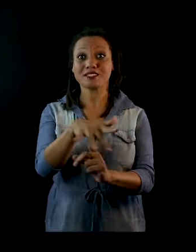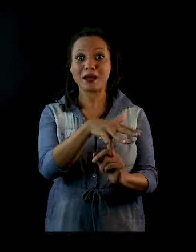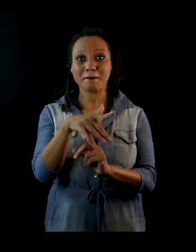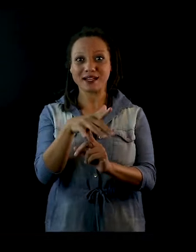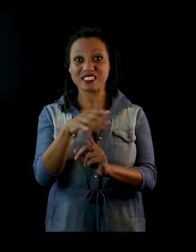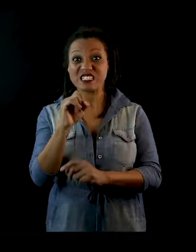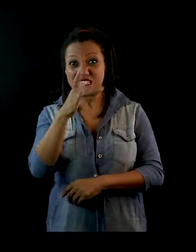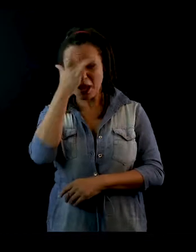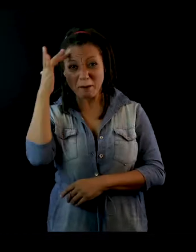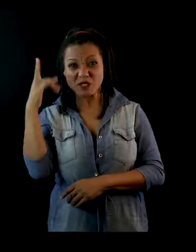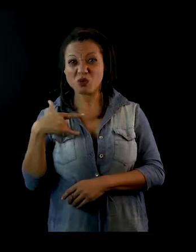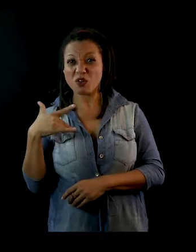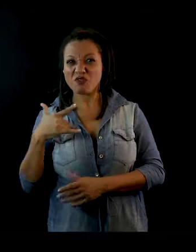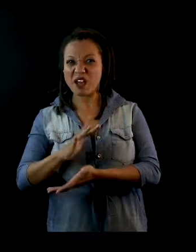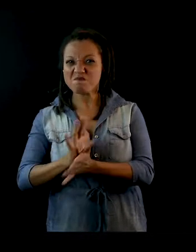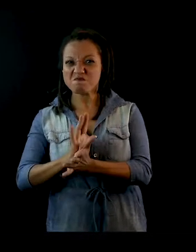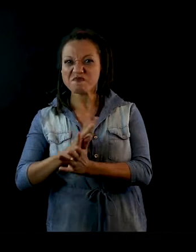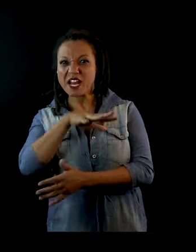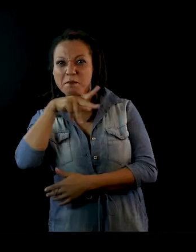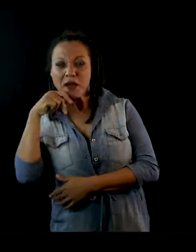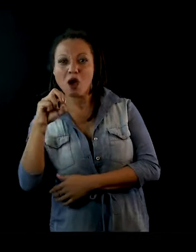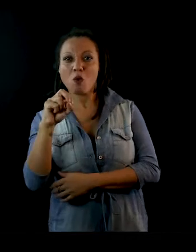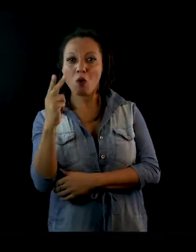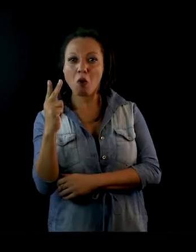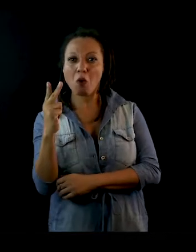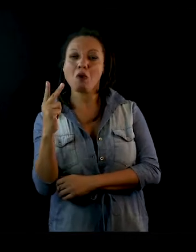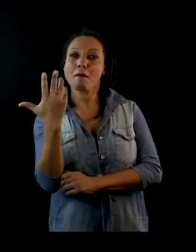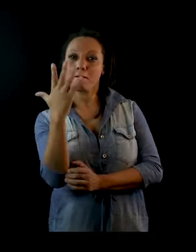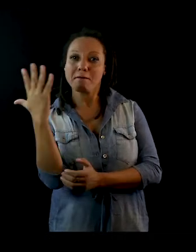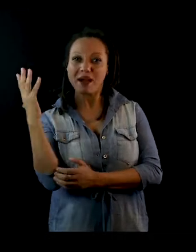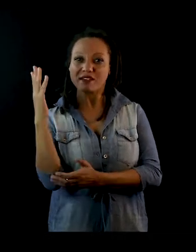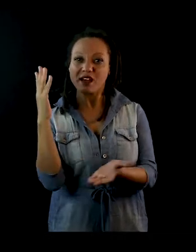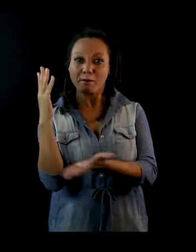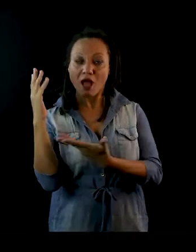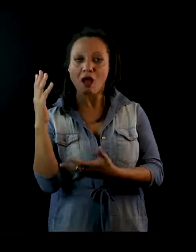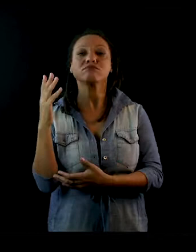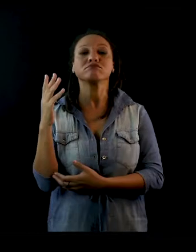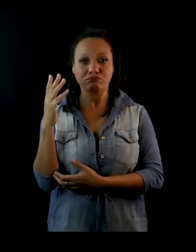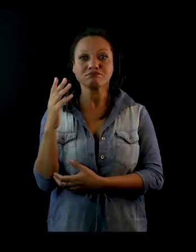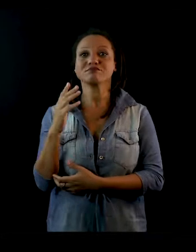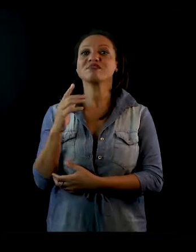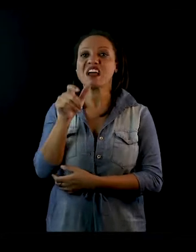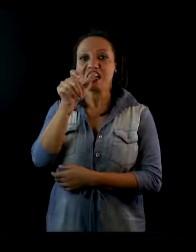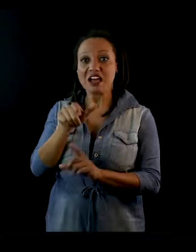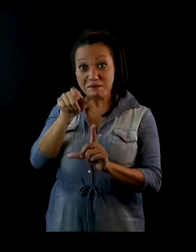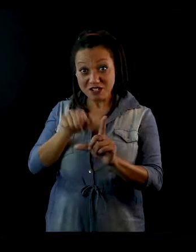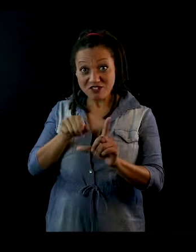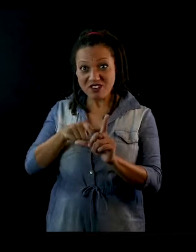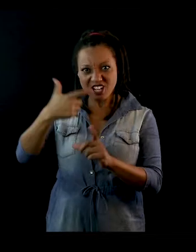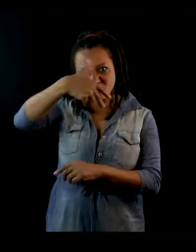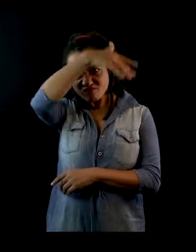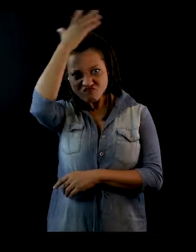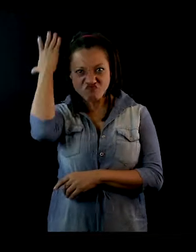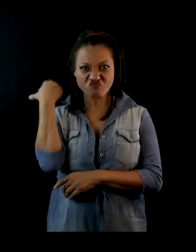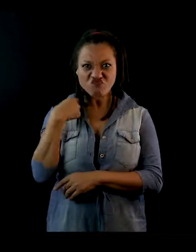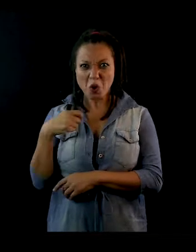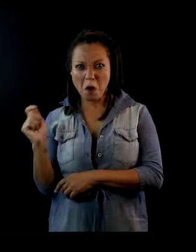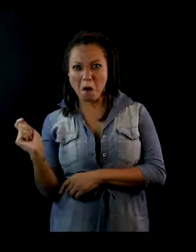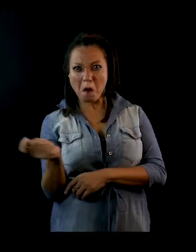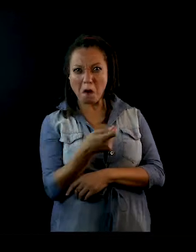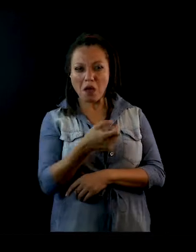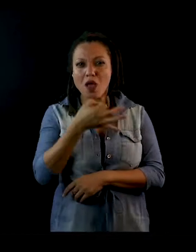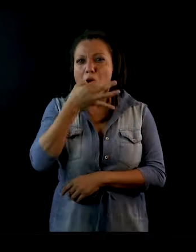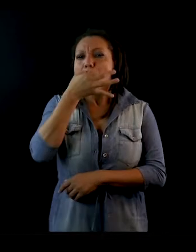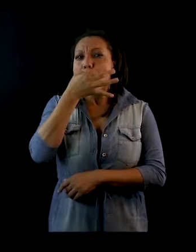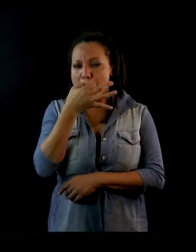dentro para machucar um animal ou cortar as madeiras lá. E aí a comadre florzinha faz com que você se perca dentro da mata,